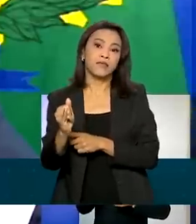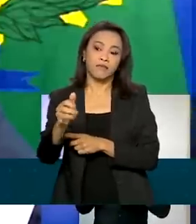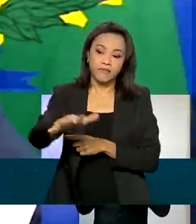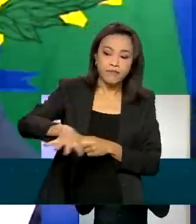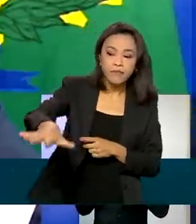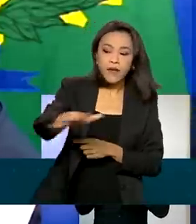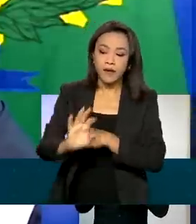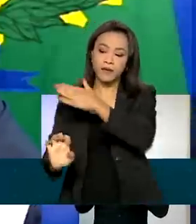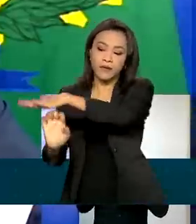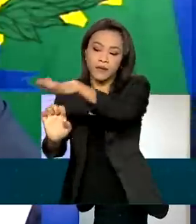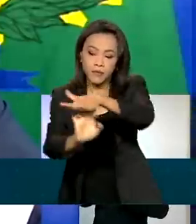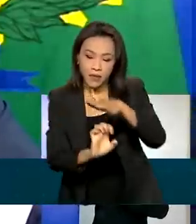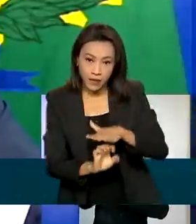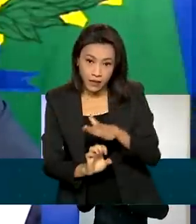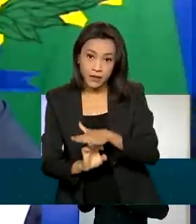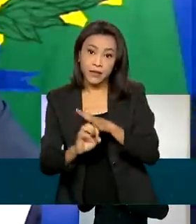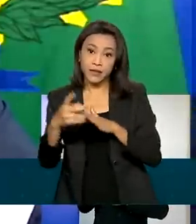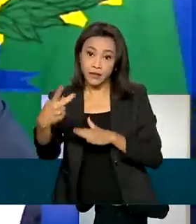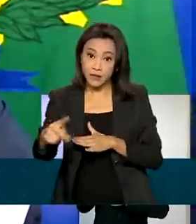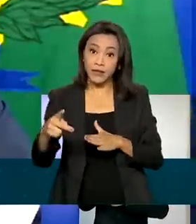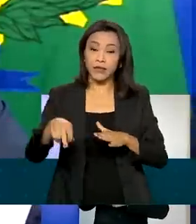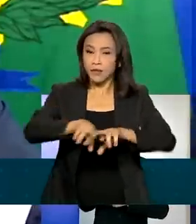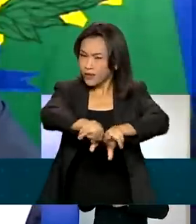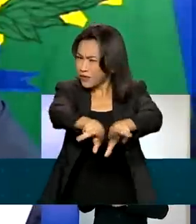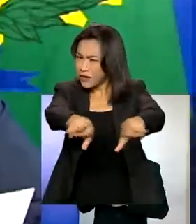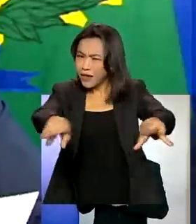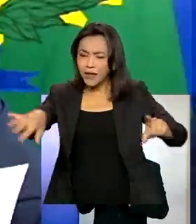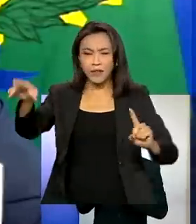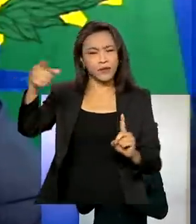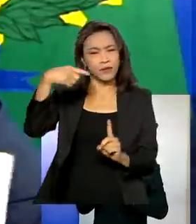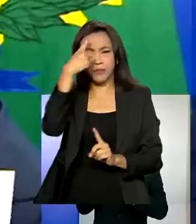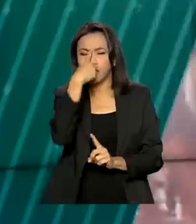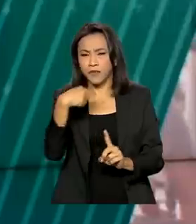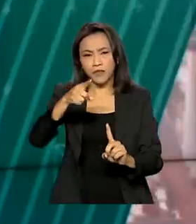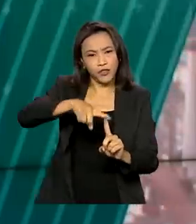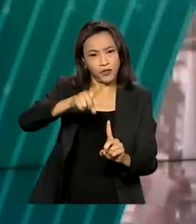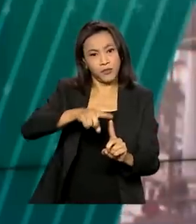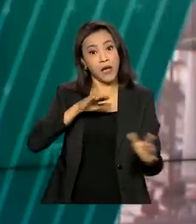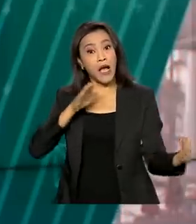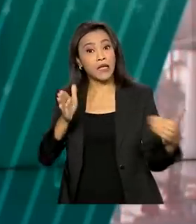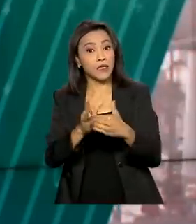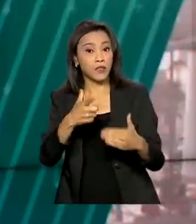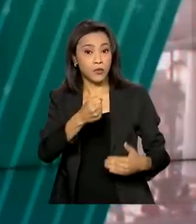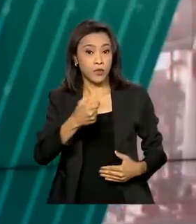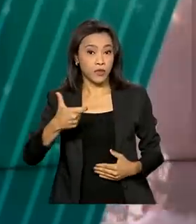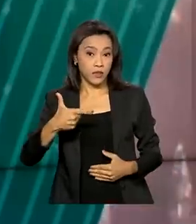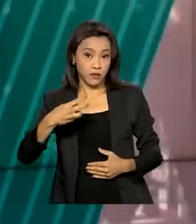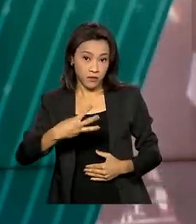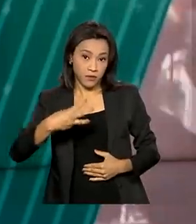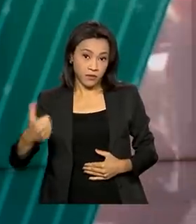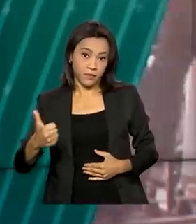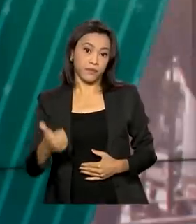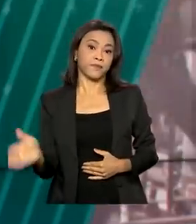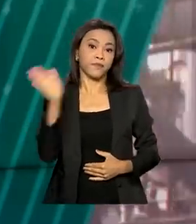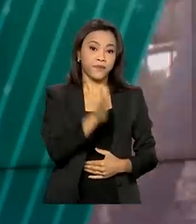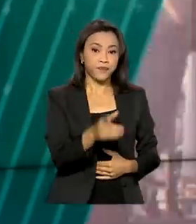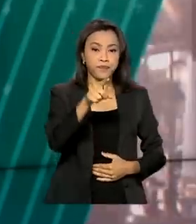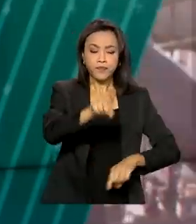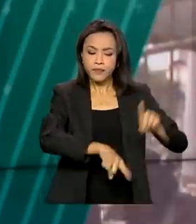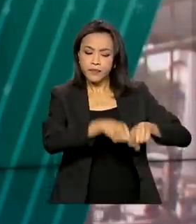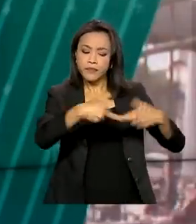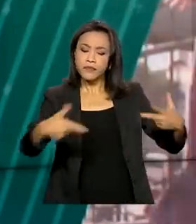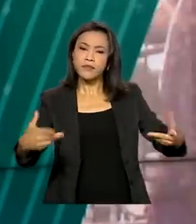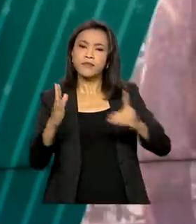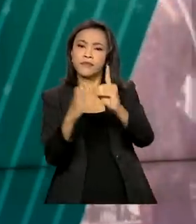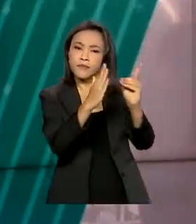multinacionais e startups até 2031. Produtos indígenas vão ser vendidos pela